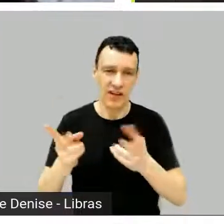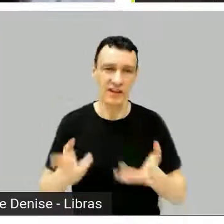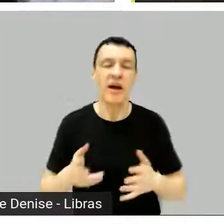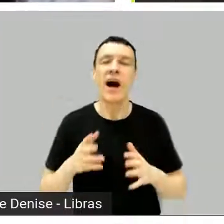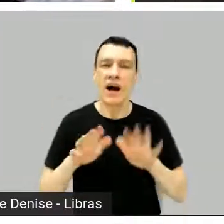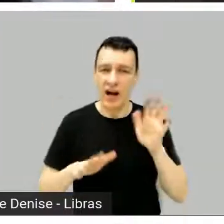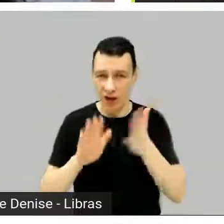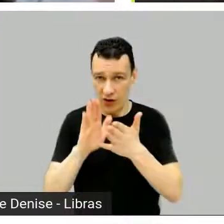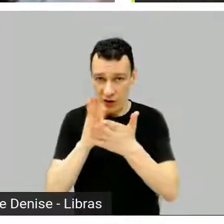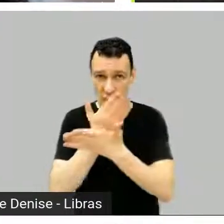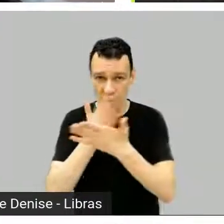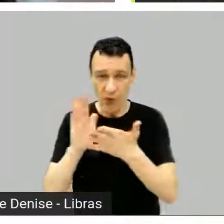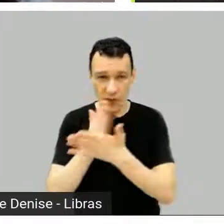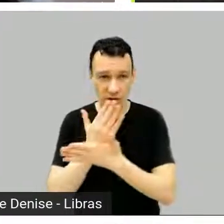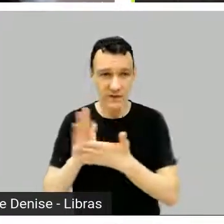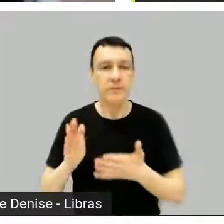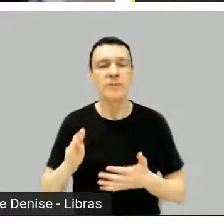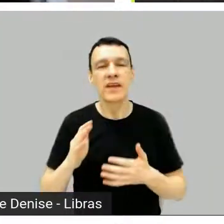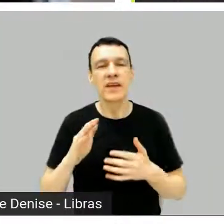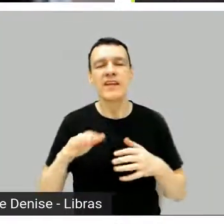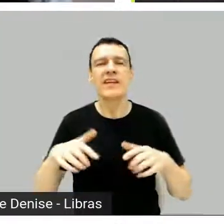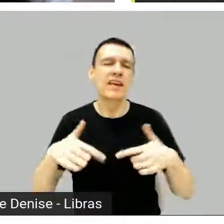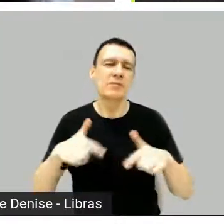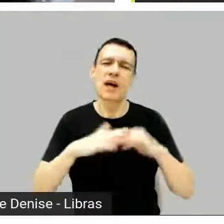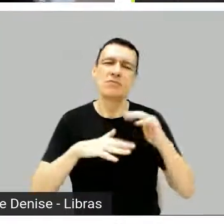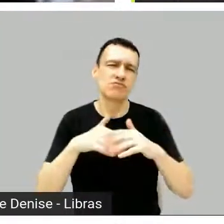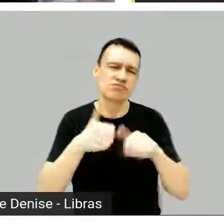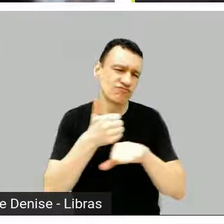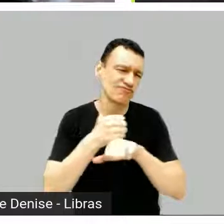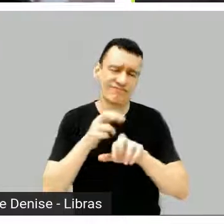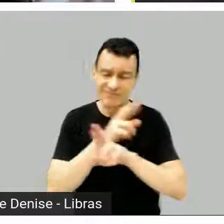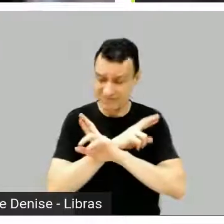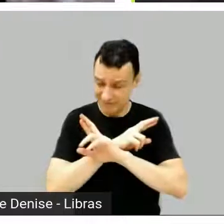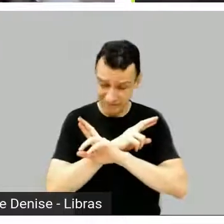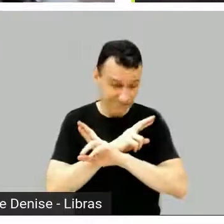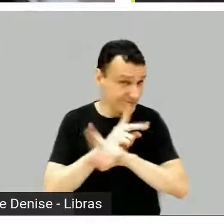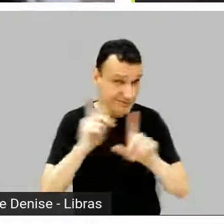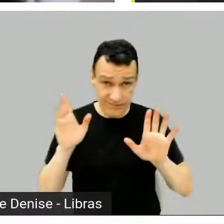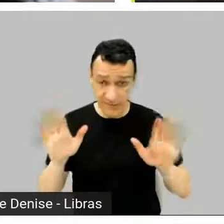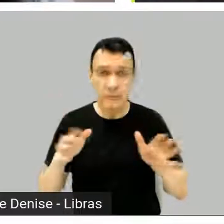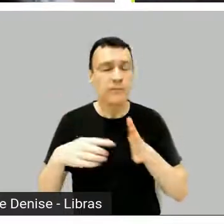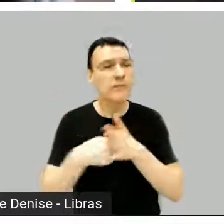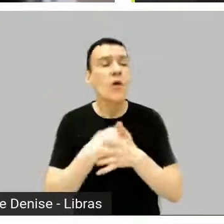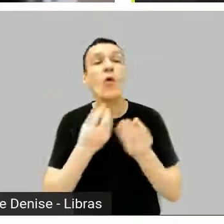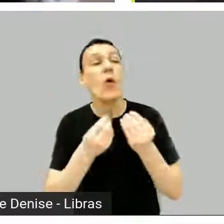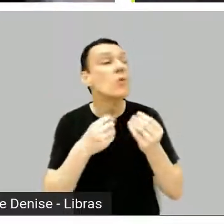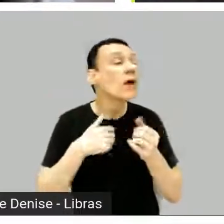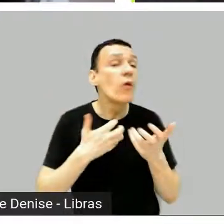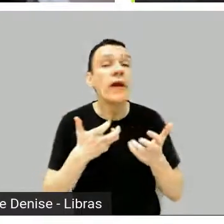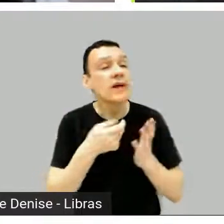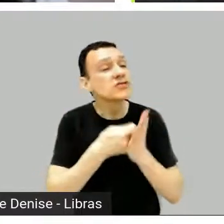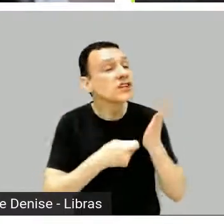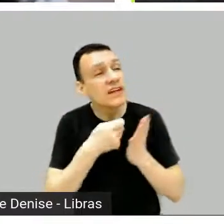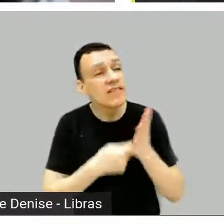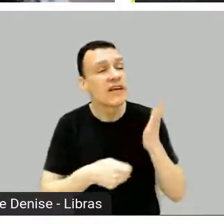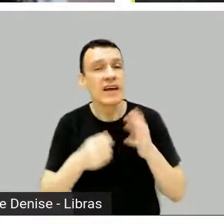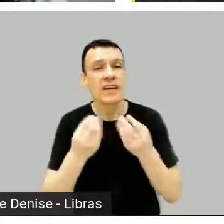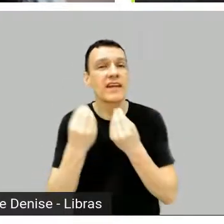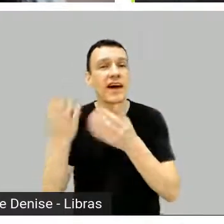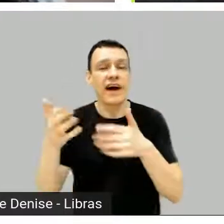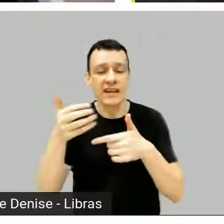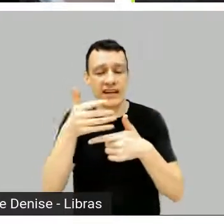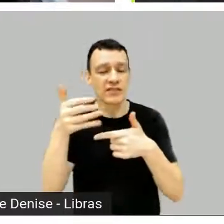tipo, umas pessoas que têm profissões X, assim, né? É, aí, tipo, não, calma, calma, né? As pessoas não entendem que ser